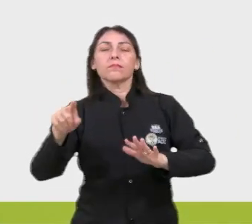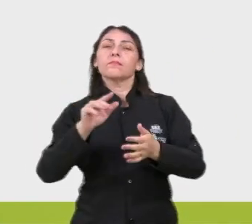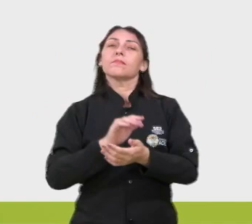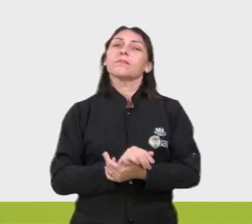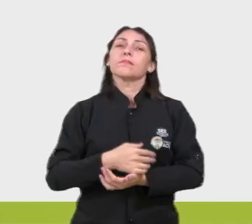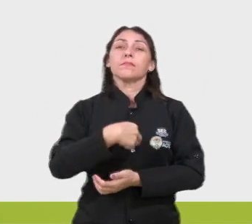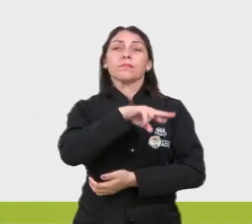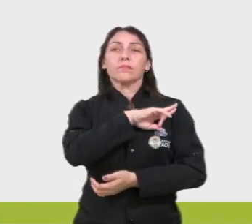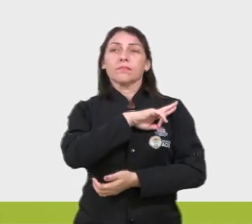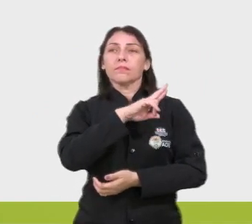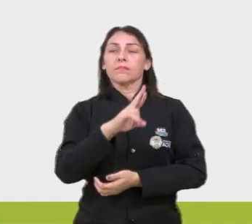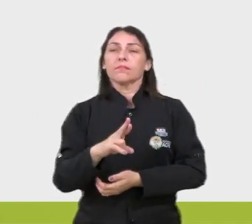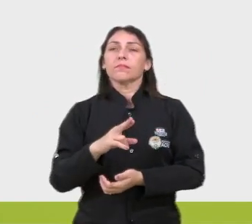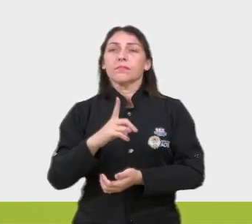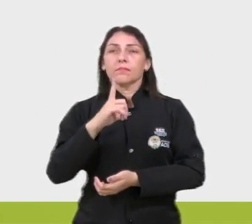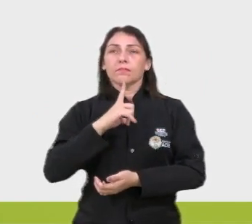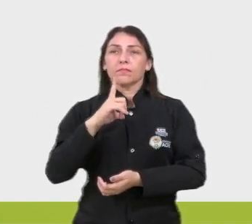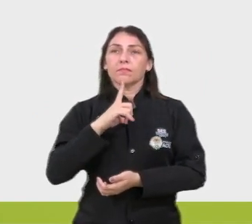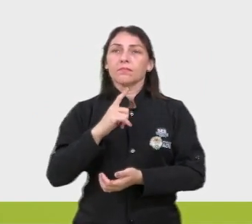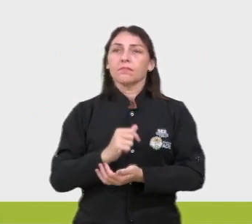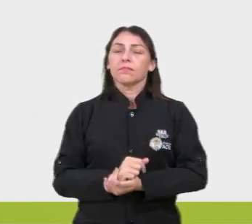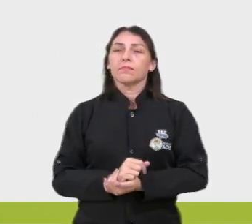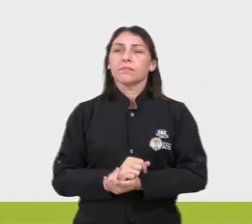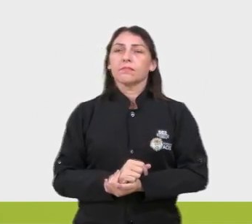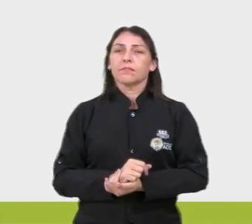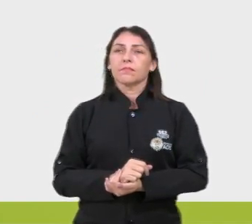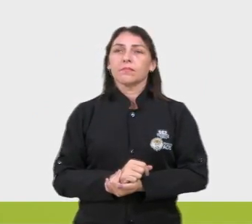competência, nós temos aqui,